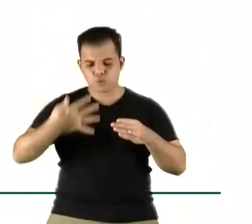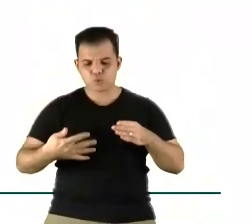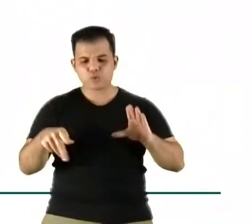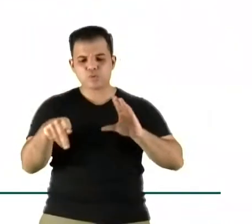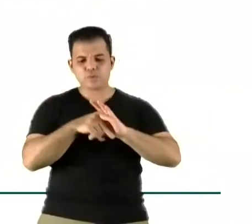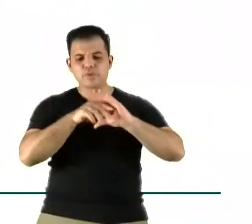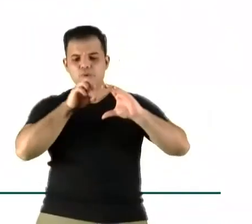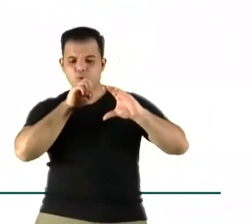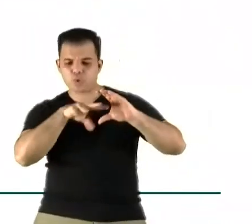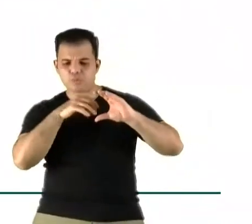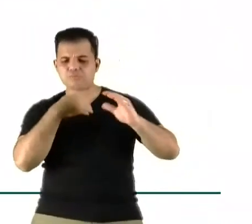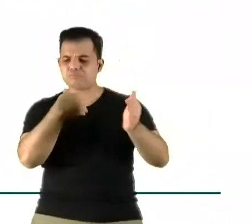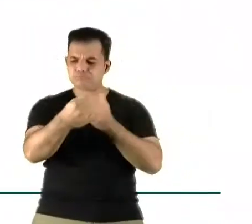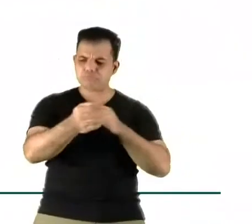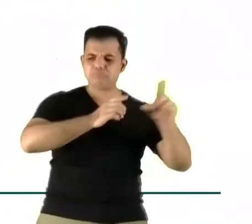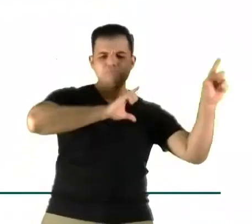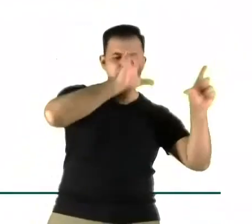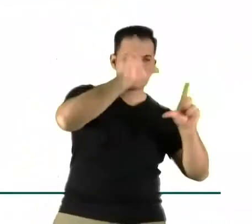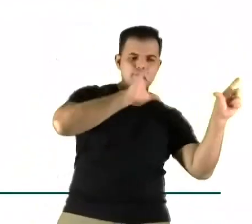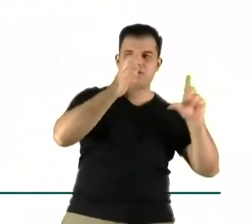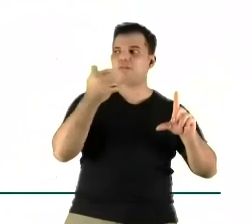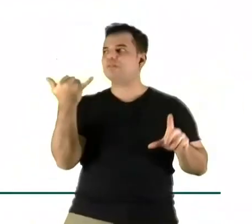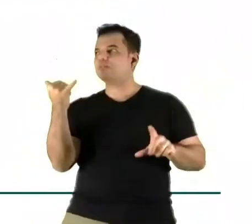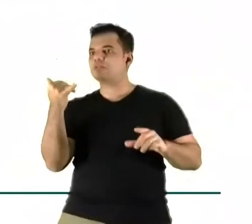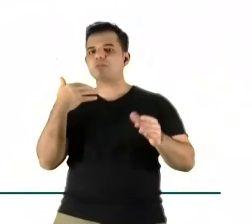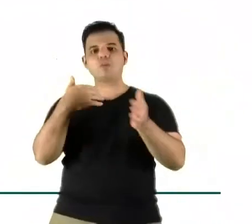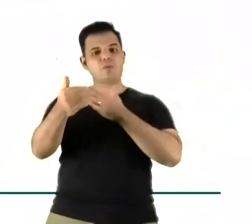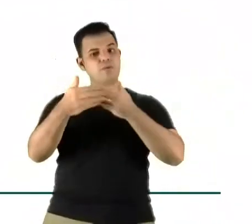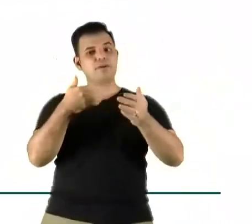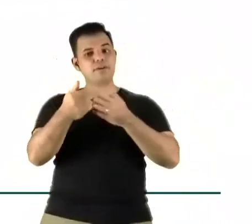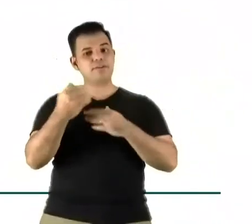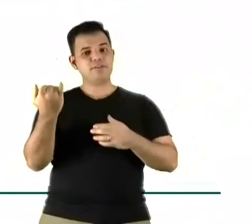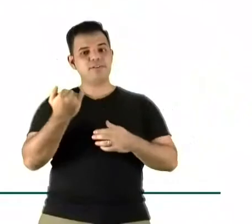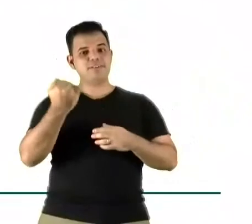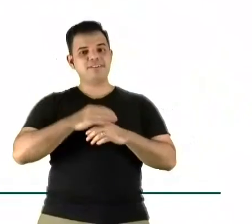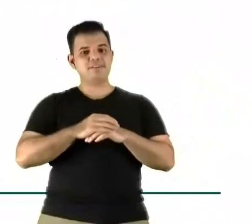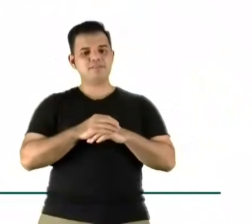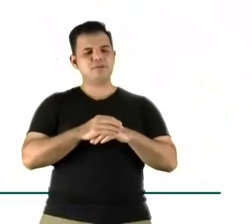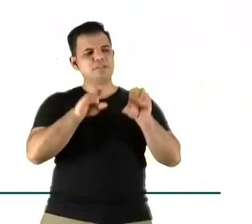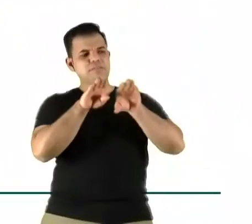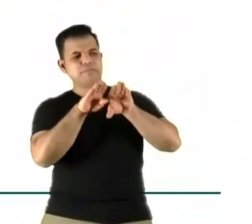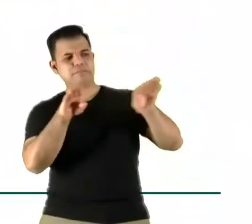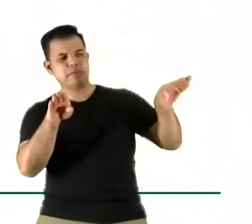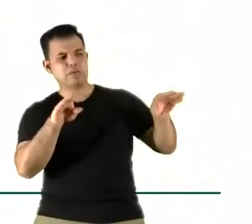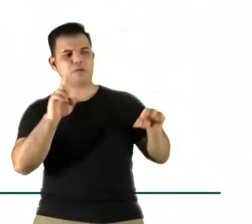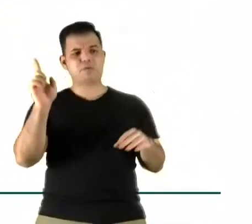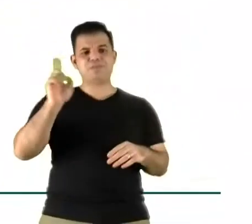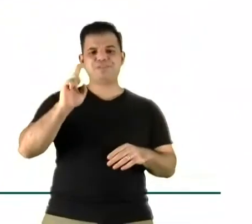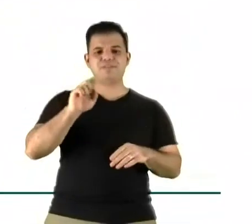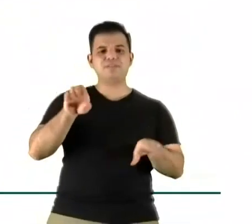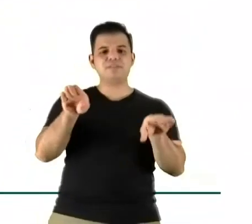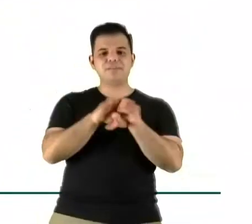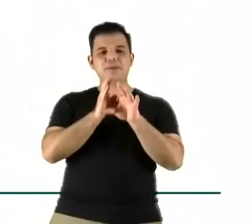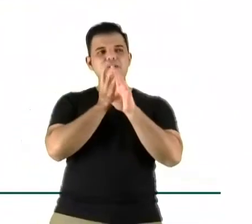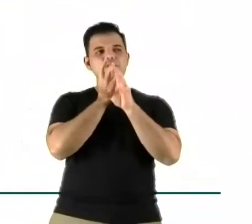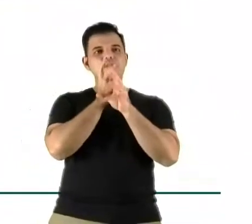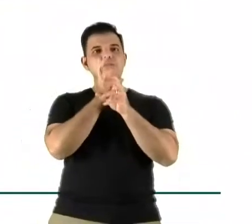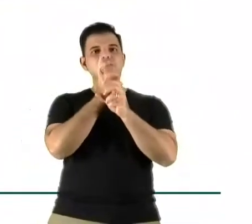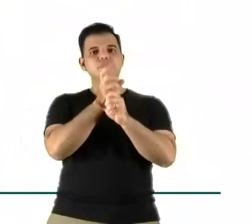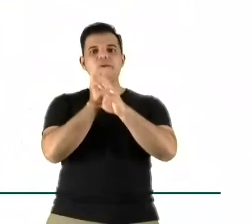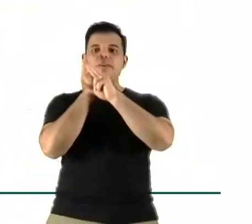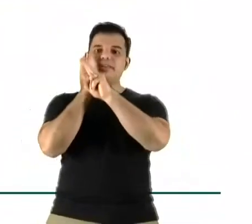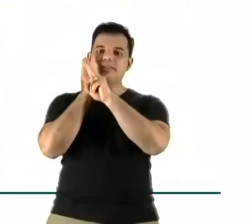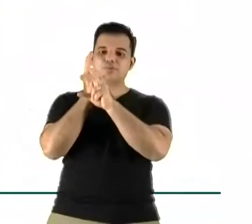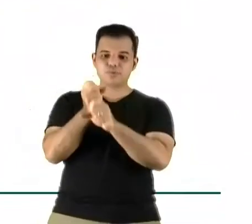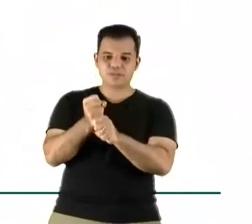dispositivo e da opção de consumo, se isso foi linear ou não. E a gente vai medir o resultado para a marca.